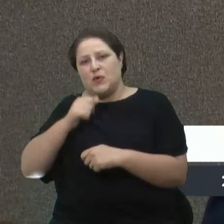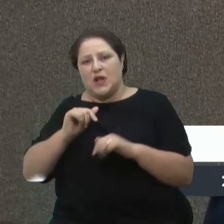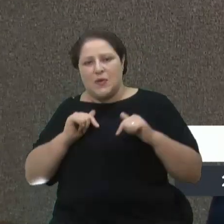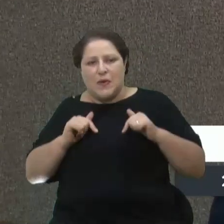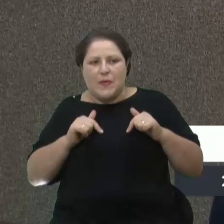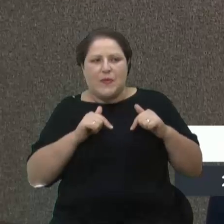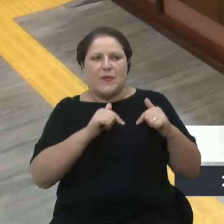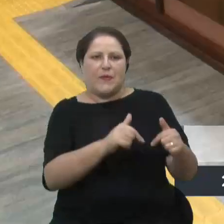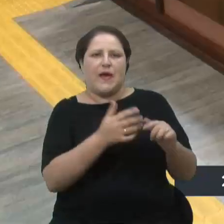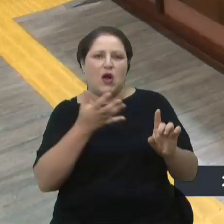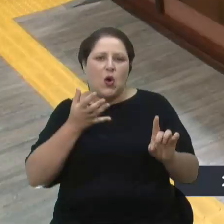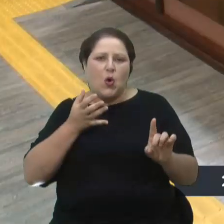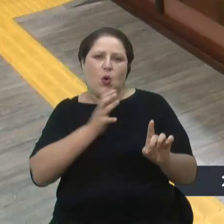bom? Obrigado.